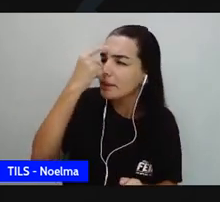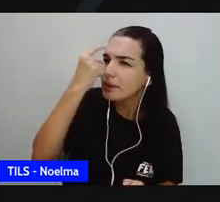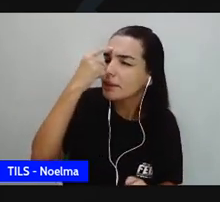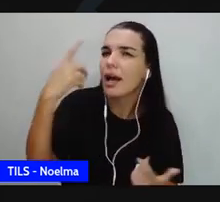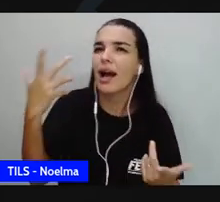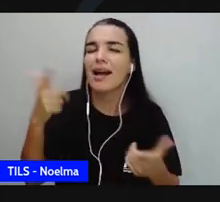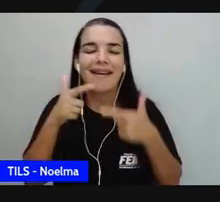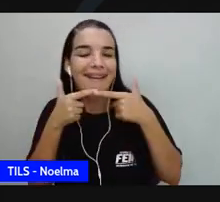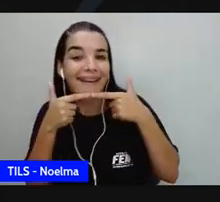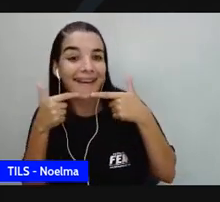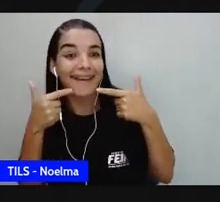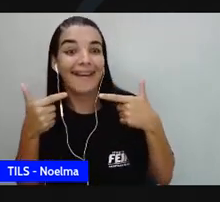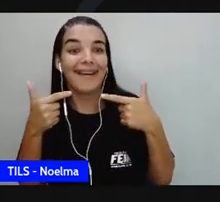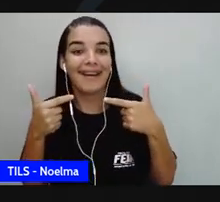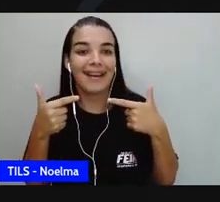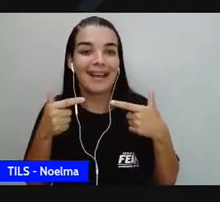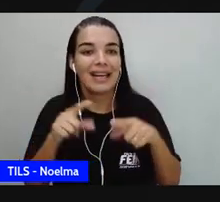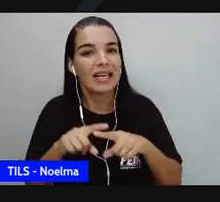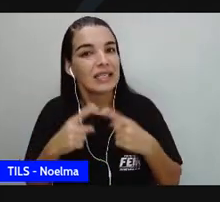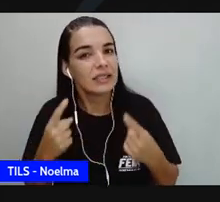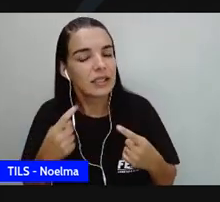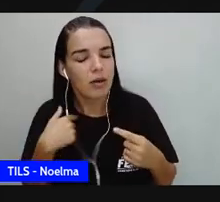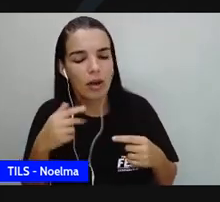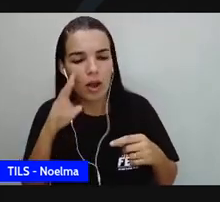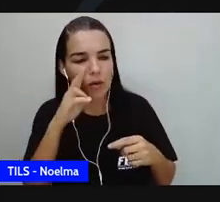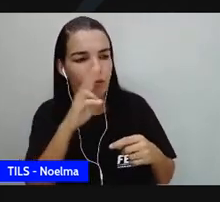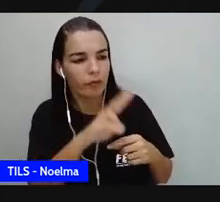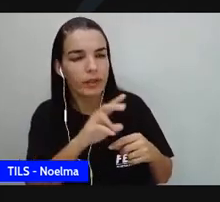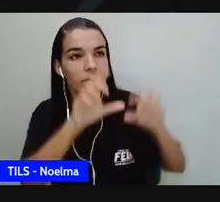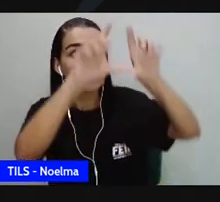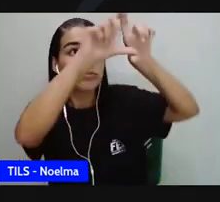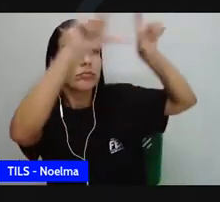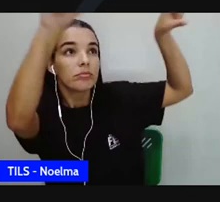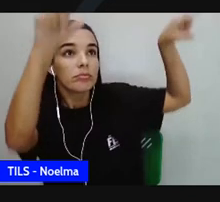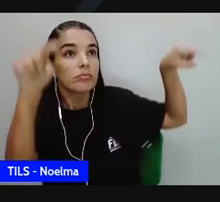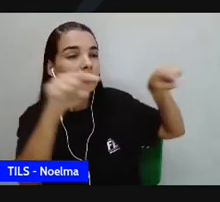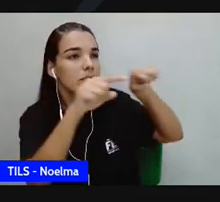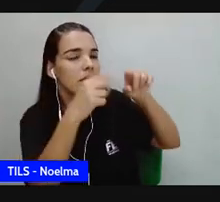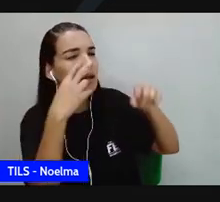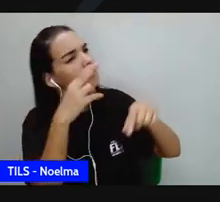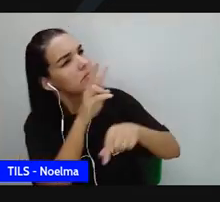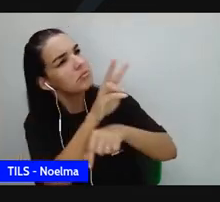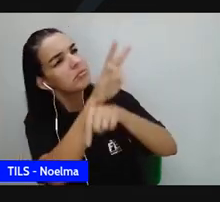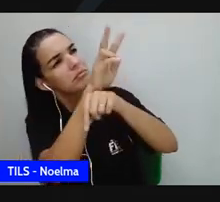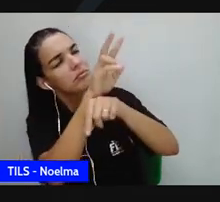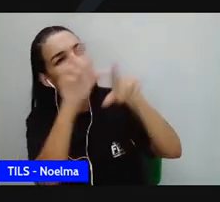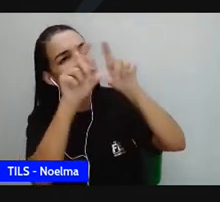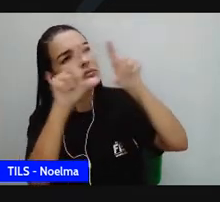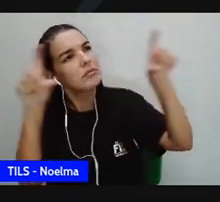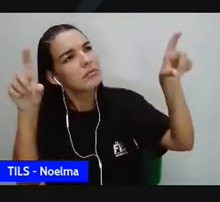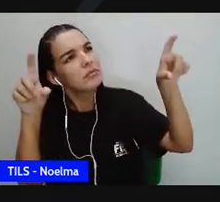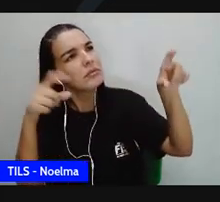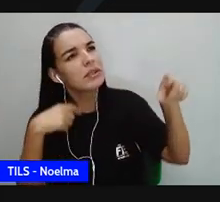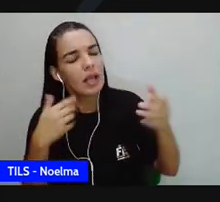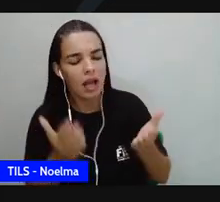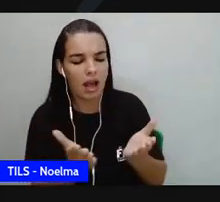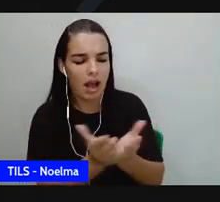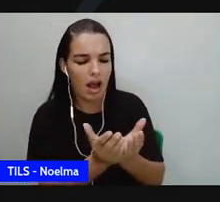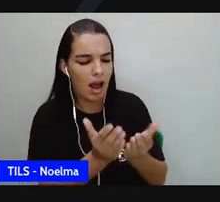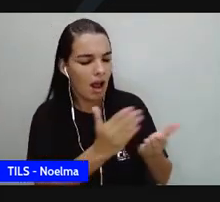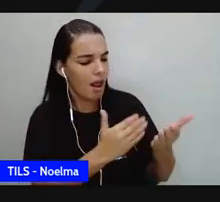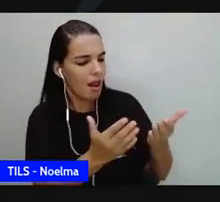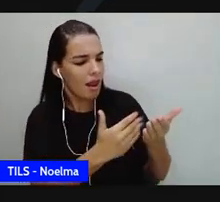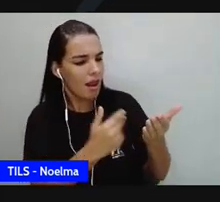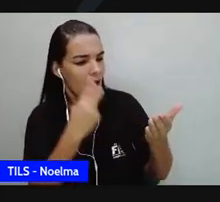me fez vir. Eu li uma frase no outdoor que eu passei na rua, eu li uma frase no livro que eu abri para ler,